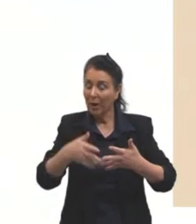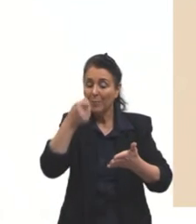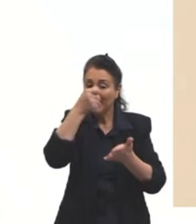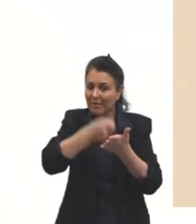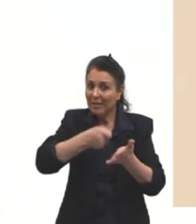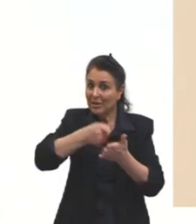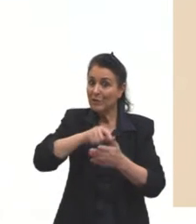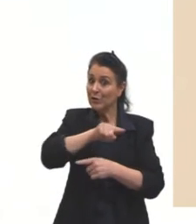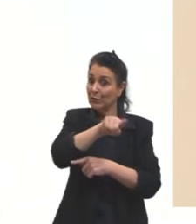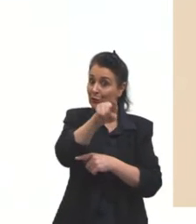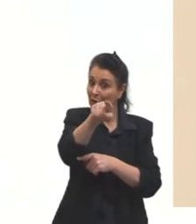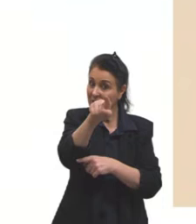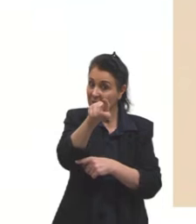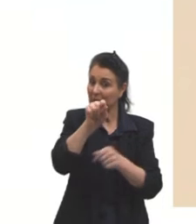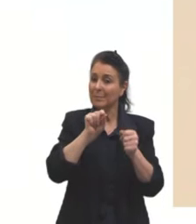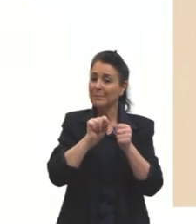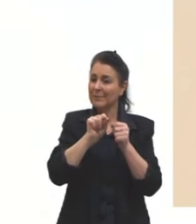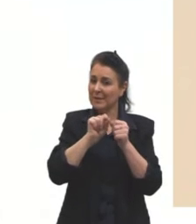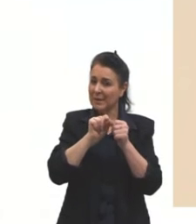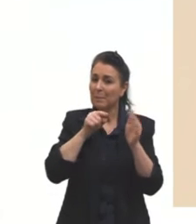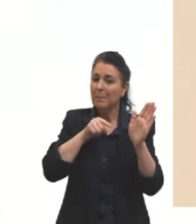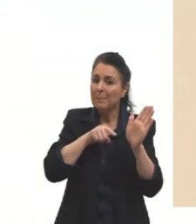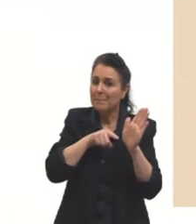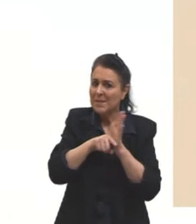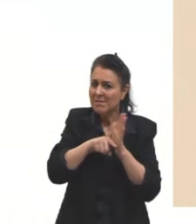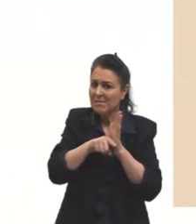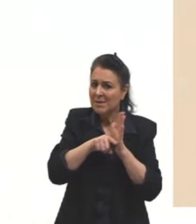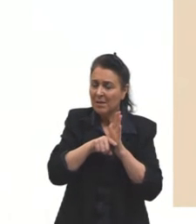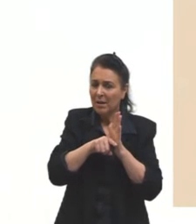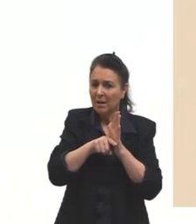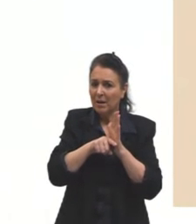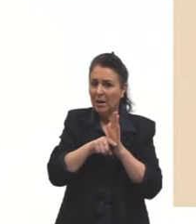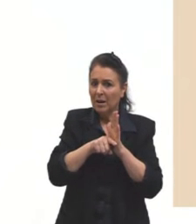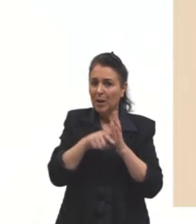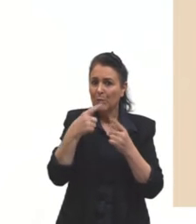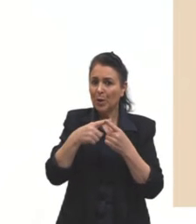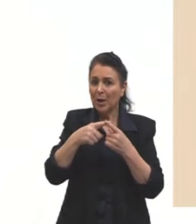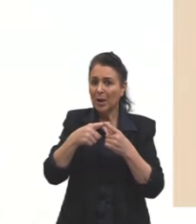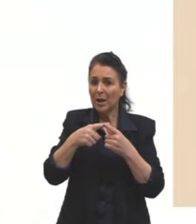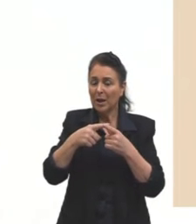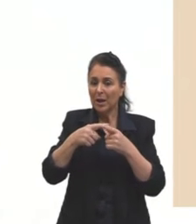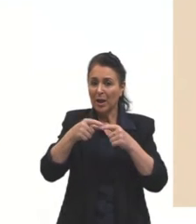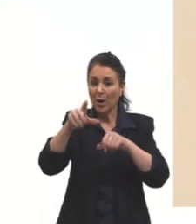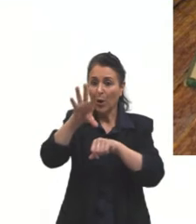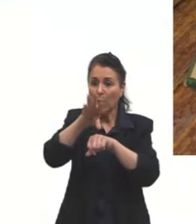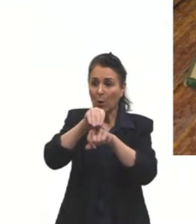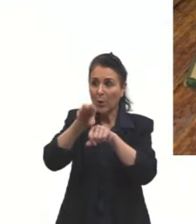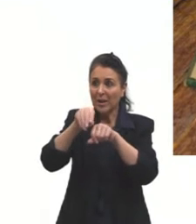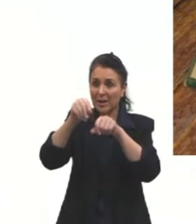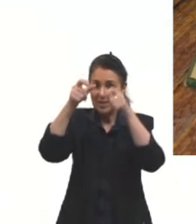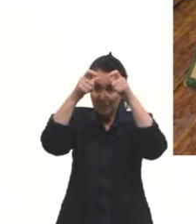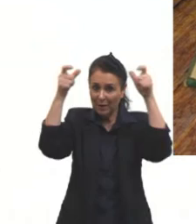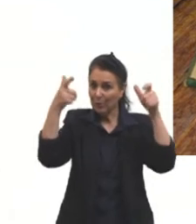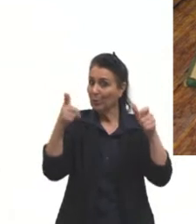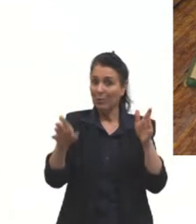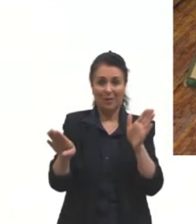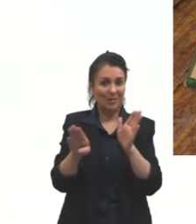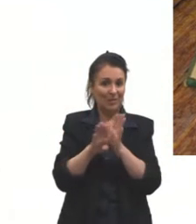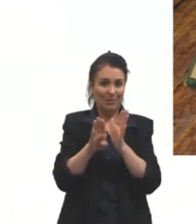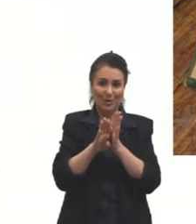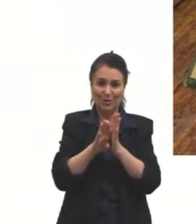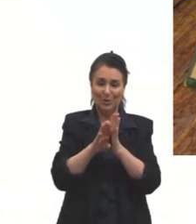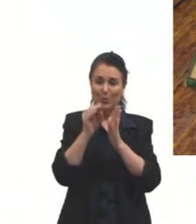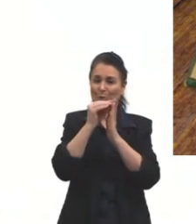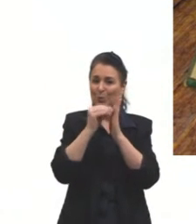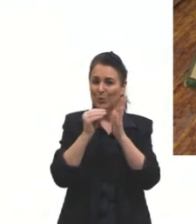além. Eu não quero que vocês se limitem aqui ao que a gente trabalha como conteúdo gramatical. Ou